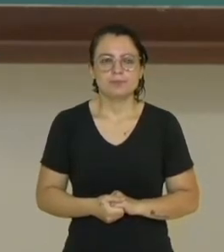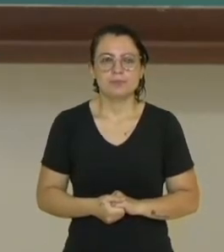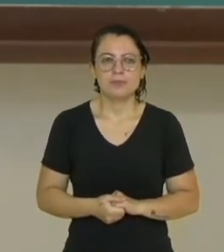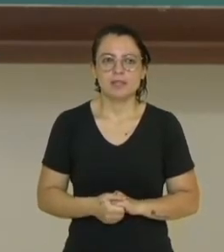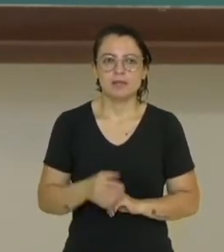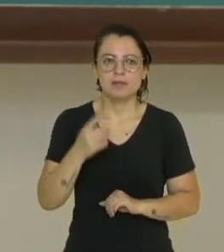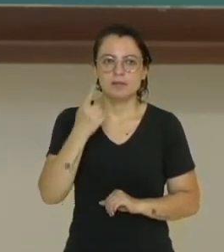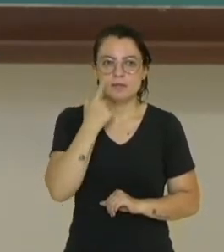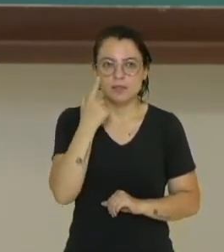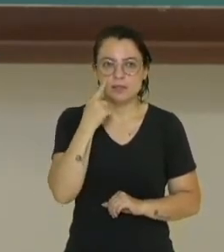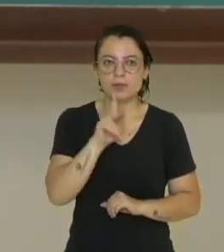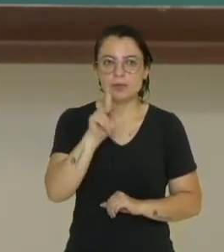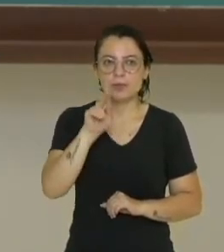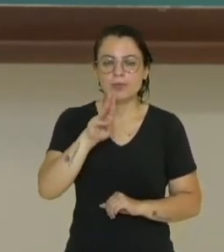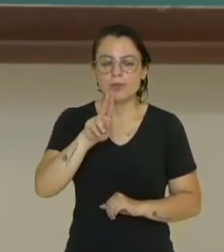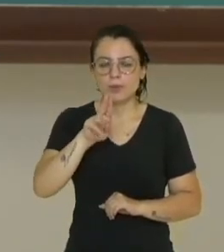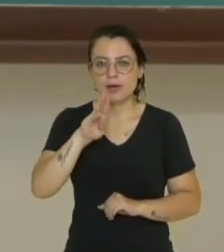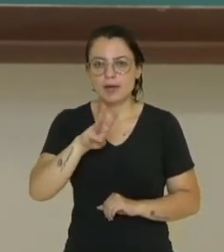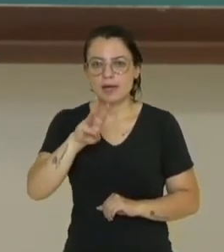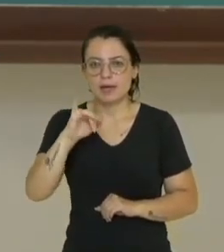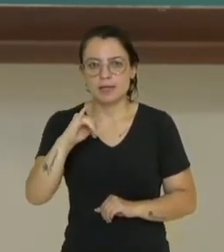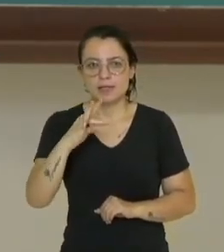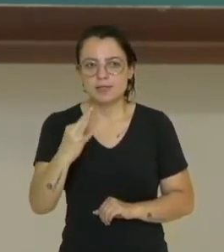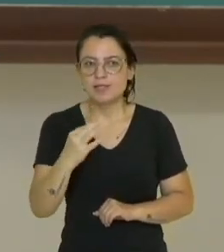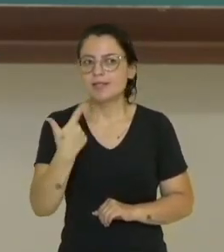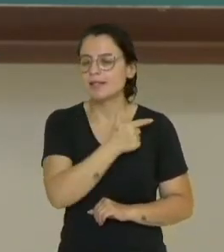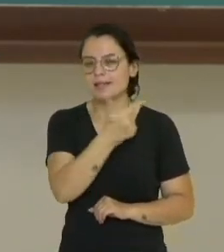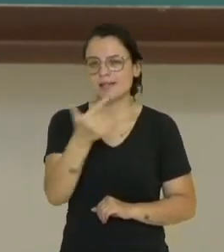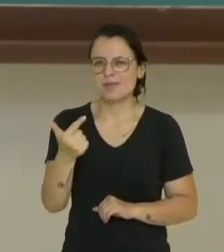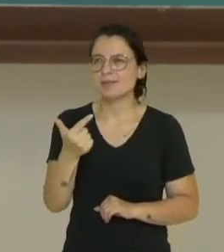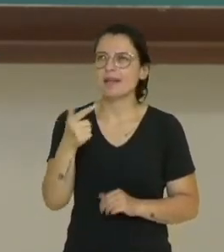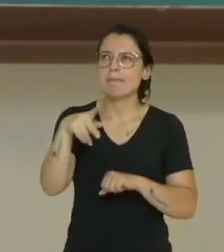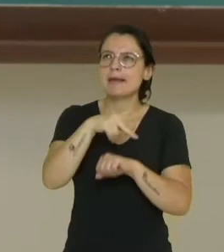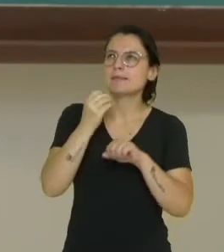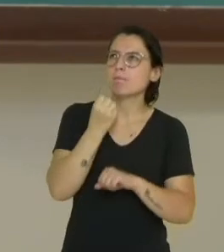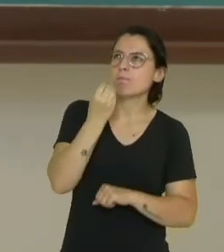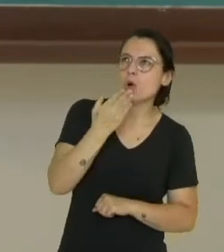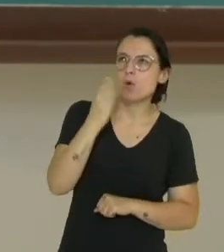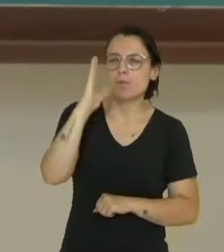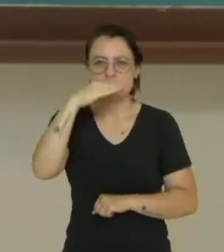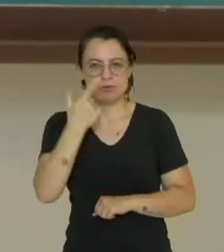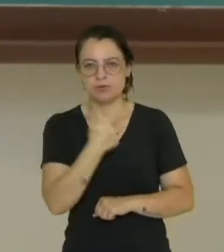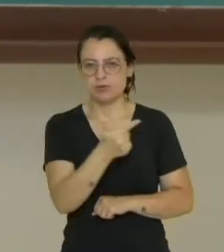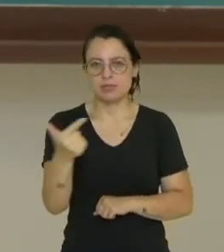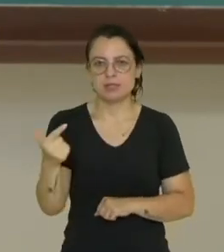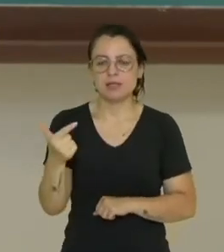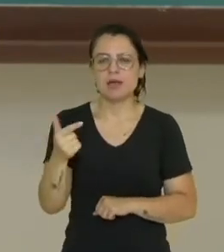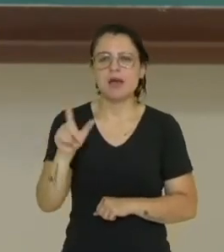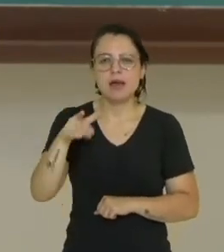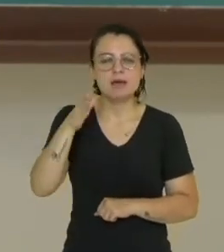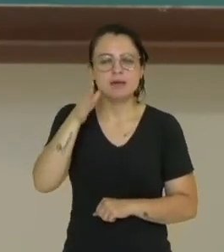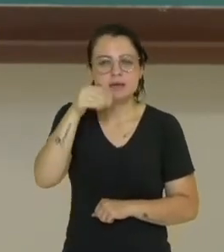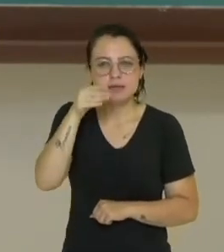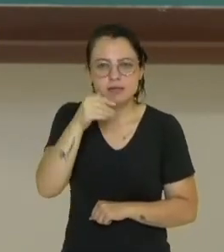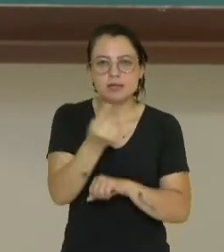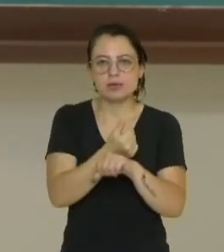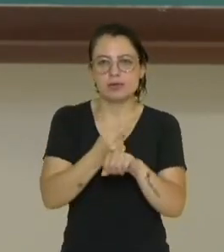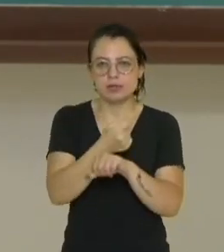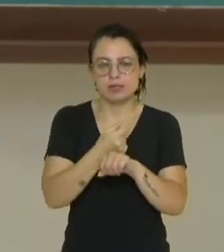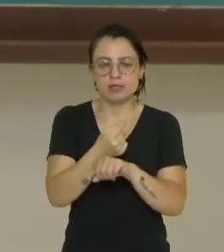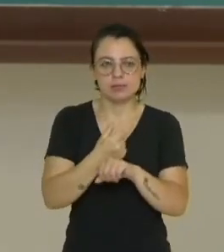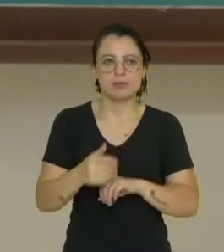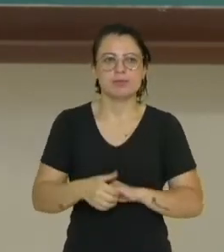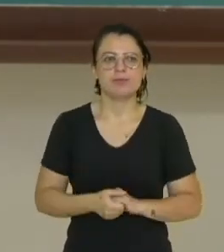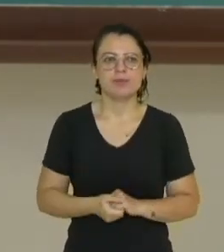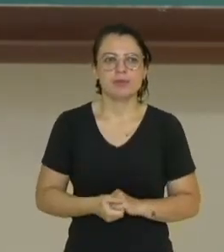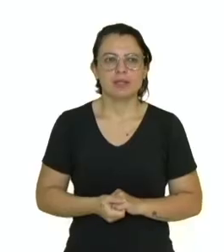repare que nenhum país nesse sentido aí é bonzinho ou malvadão, né? E assim por diante. É todo interesse econômico que vem por trás,